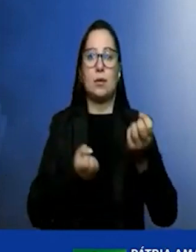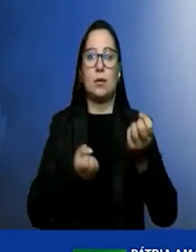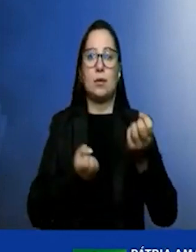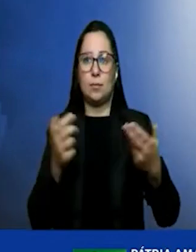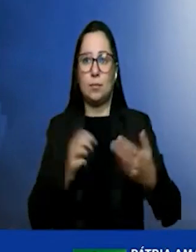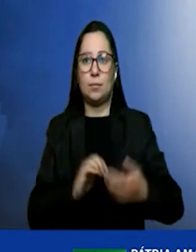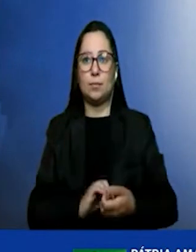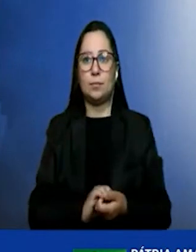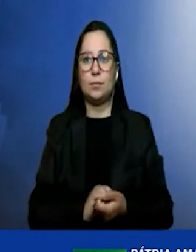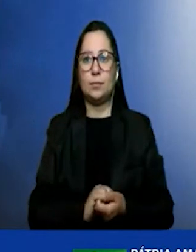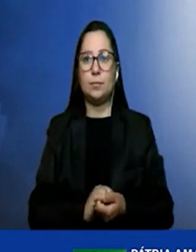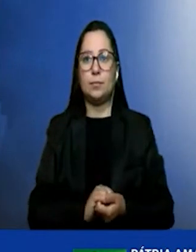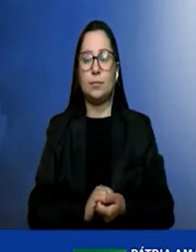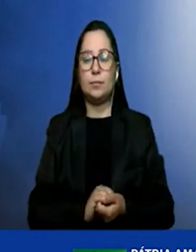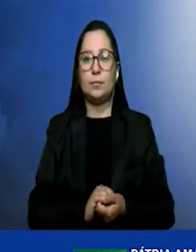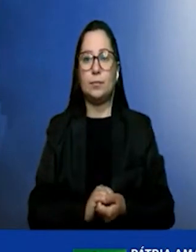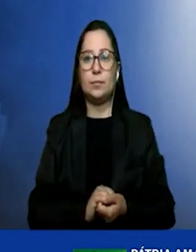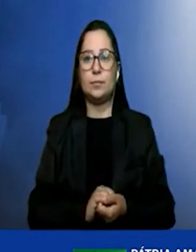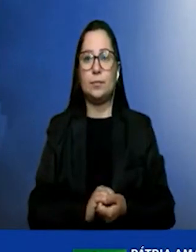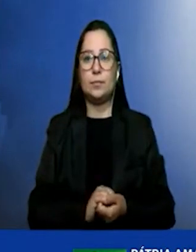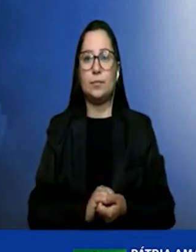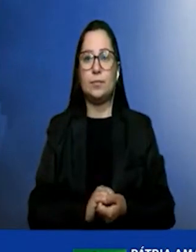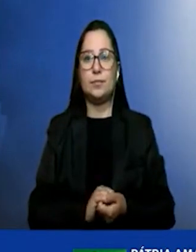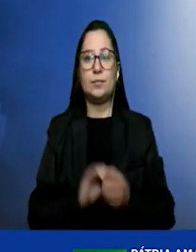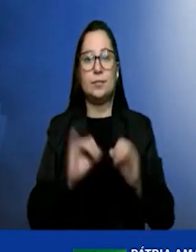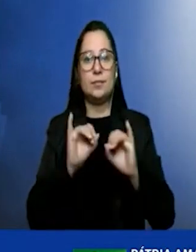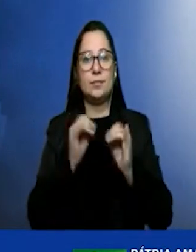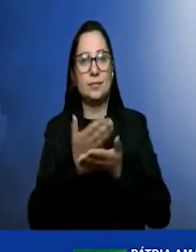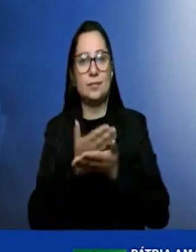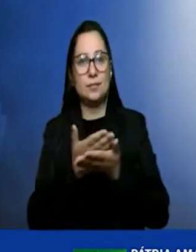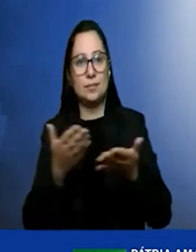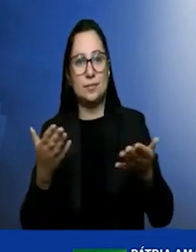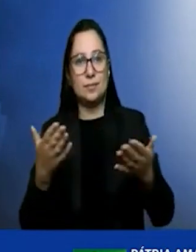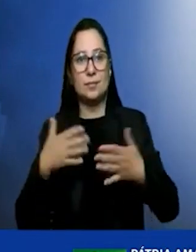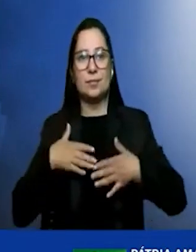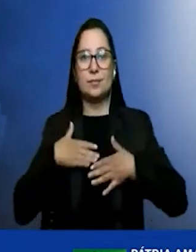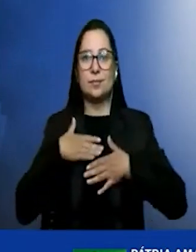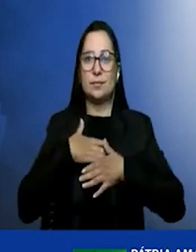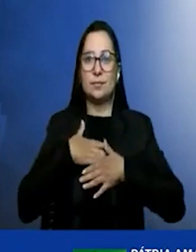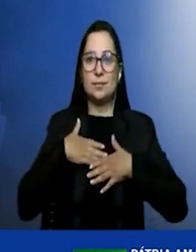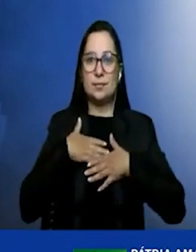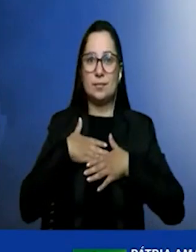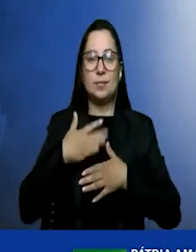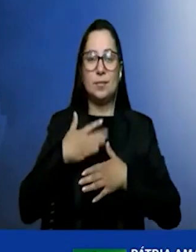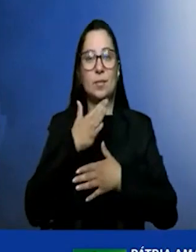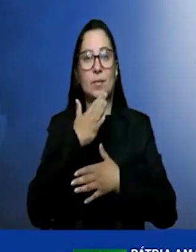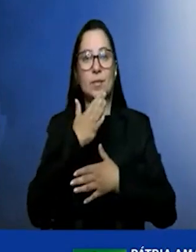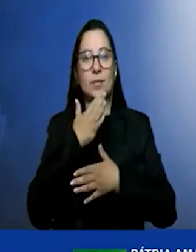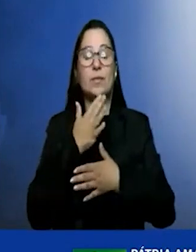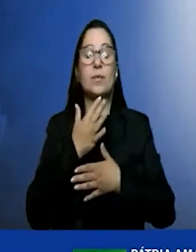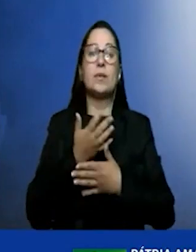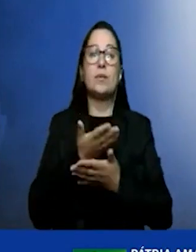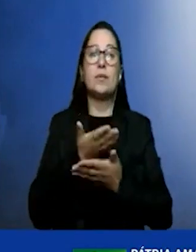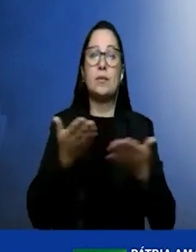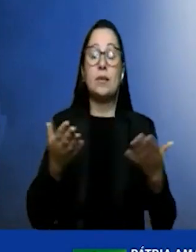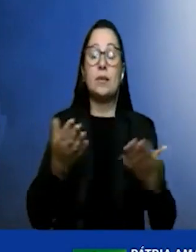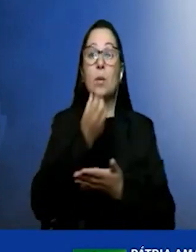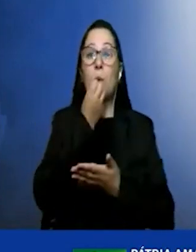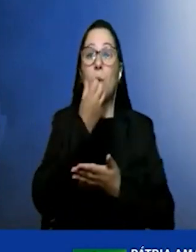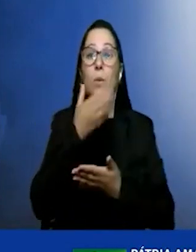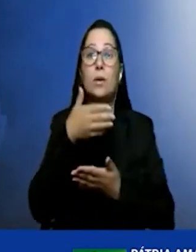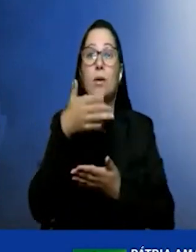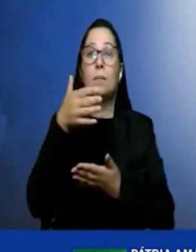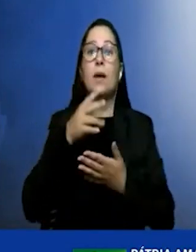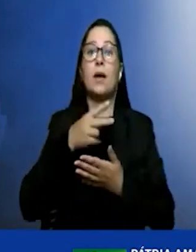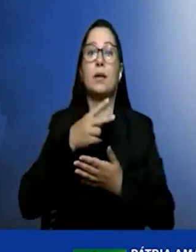Olá a todos. Um prazer poder estar com vocês e contar um pouco mais do que a Toyota está fazendo. Eu acho que vale a pena a gente começar